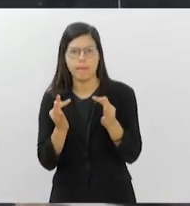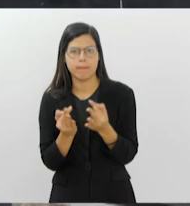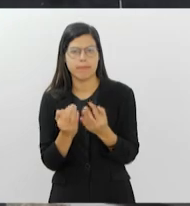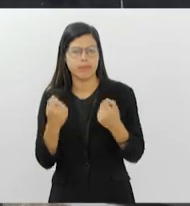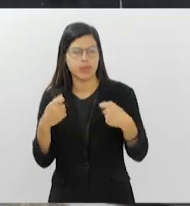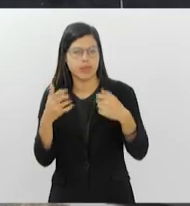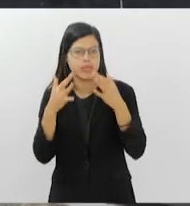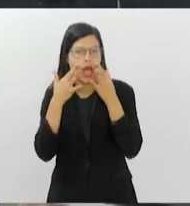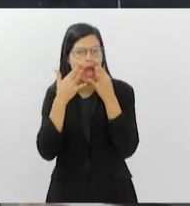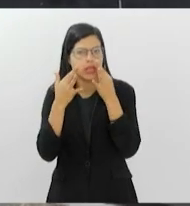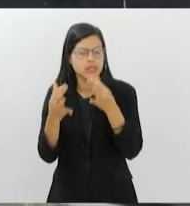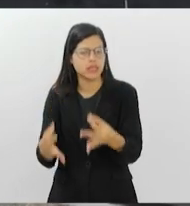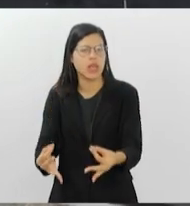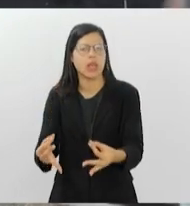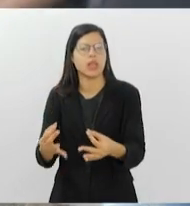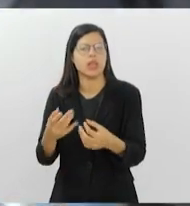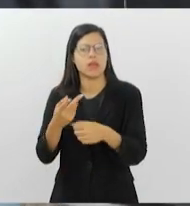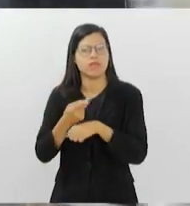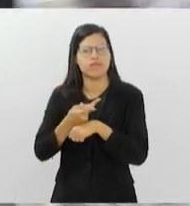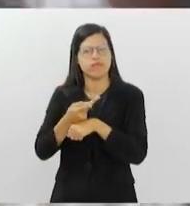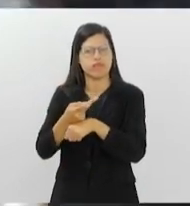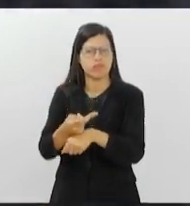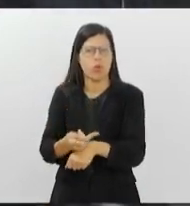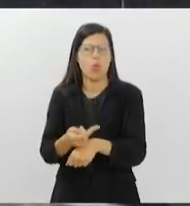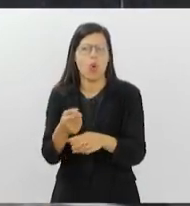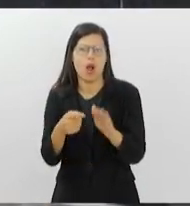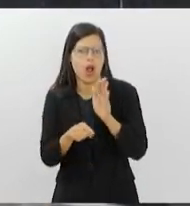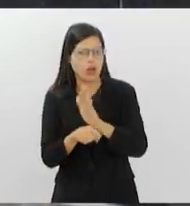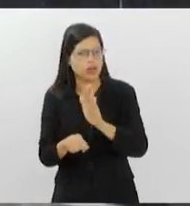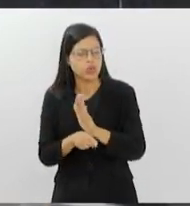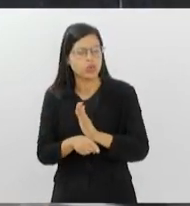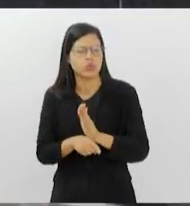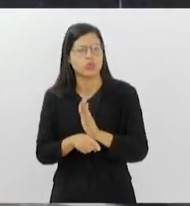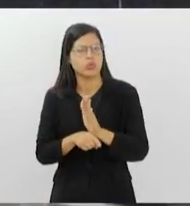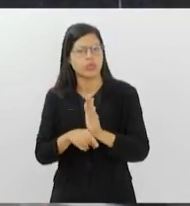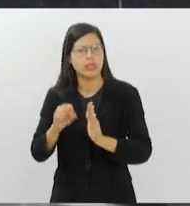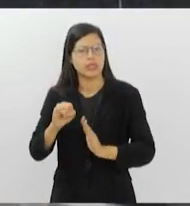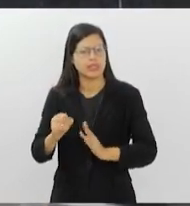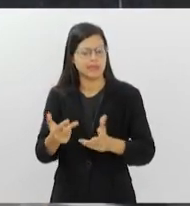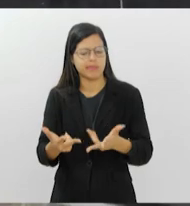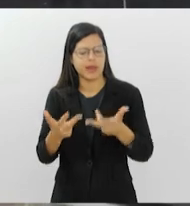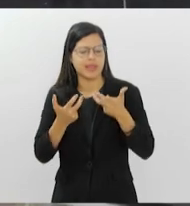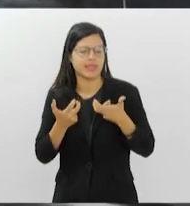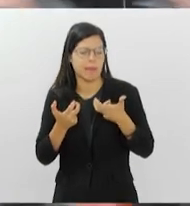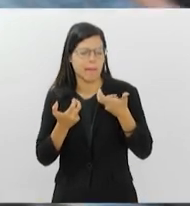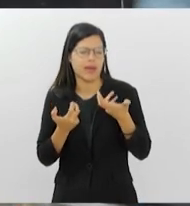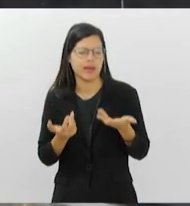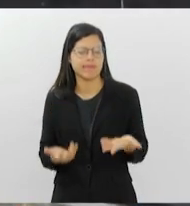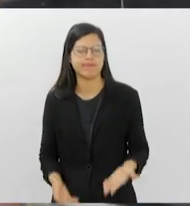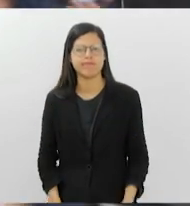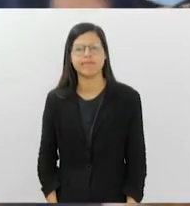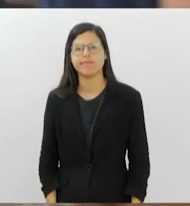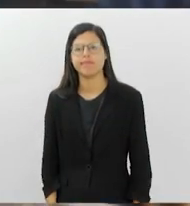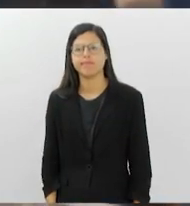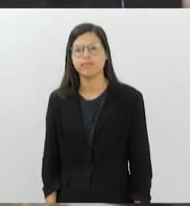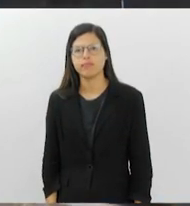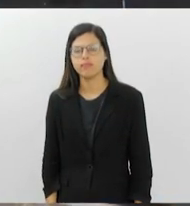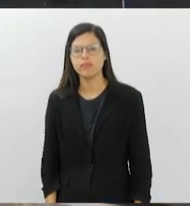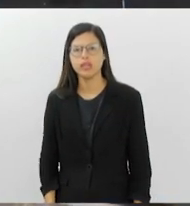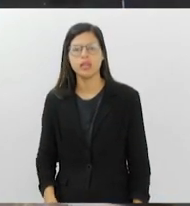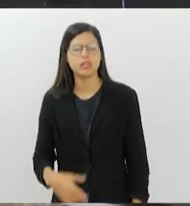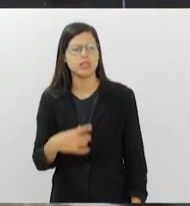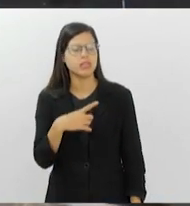procurar ajuda se observam essas mudanças de comportamento. E existe algum fator